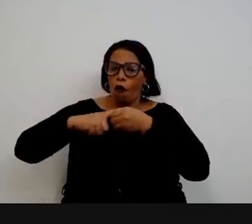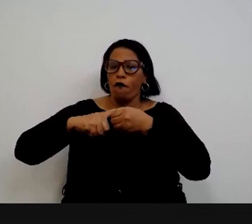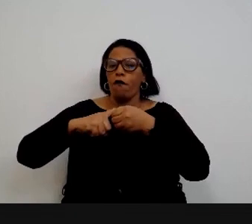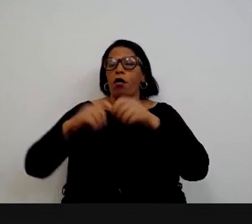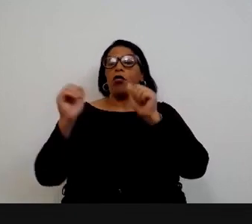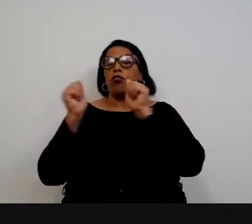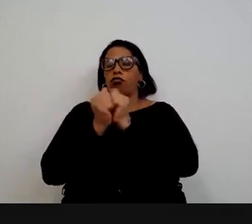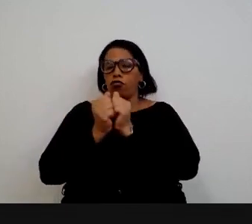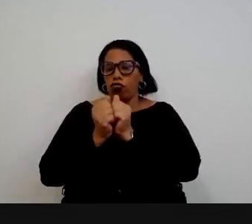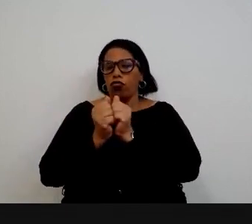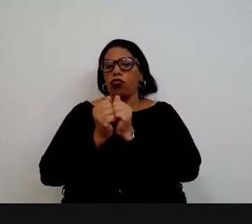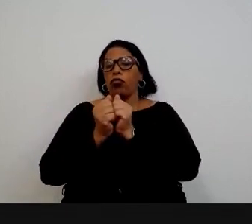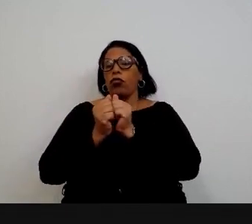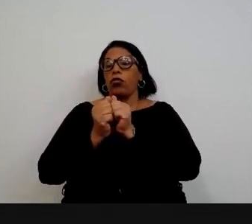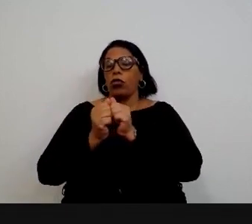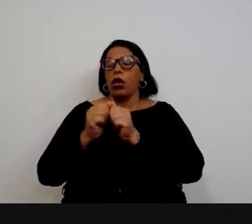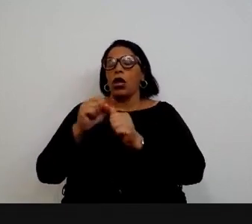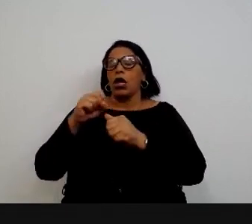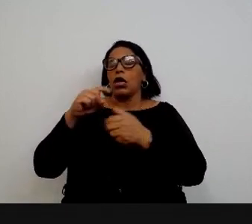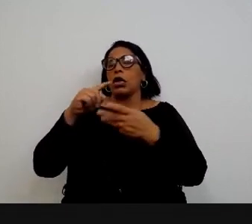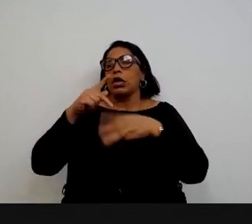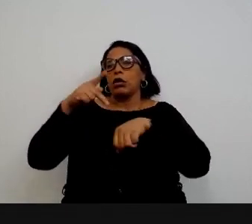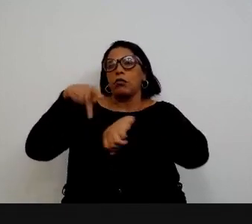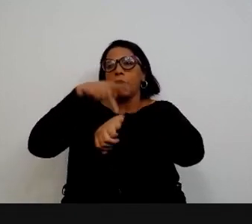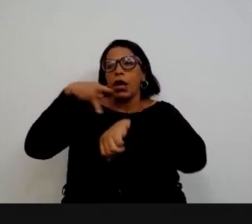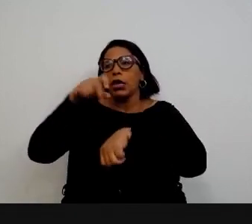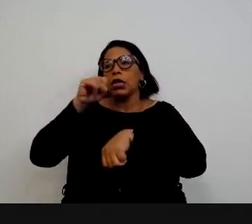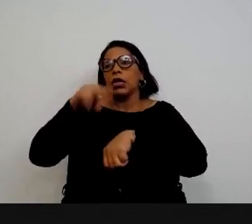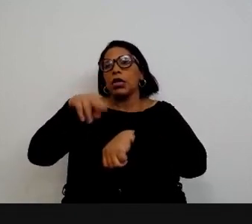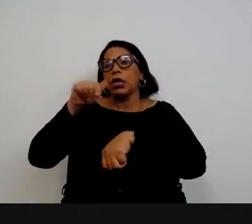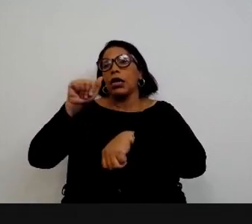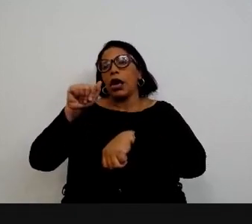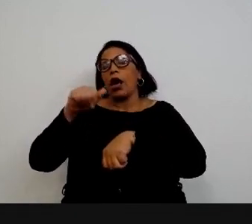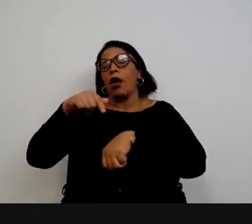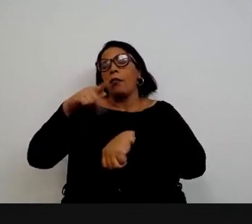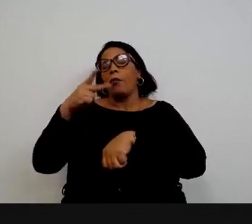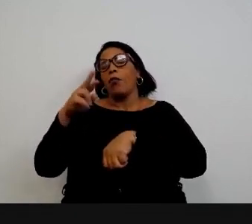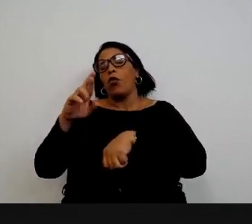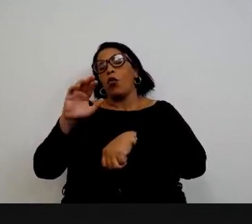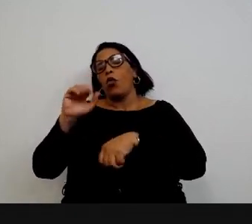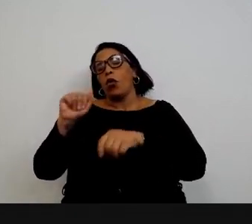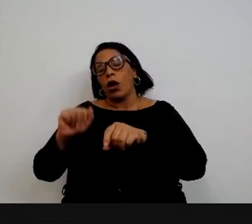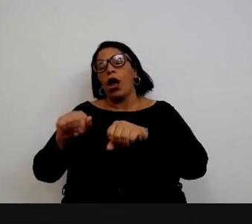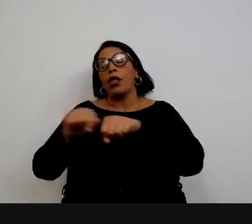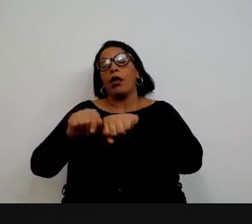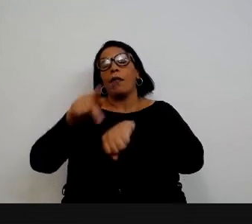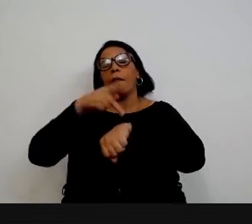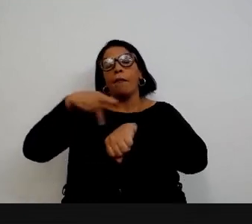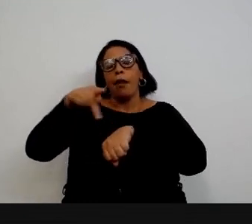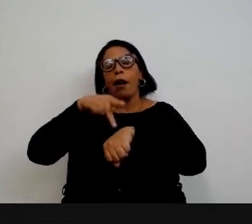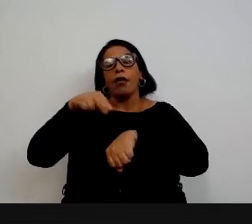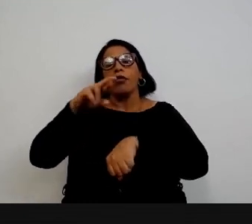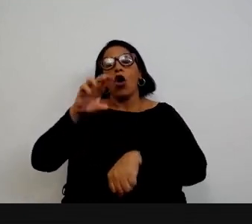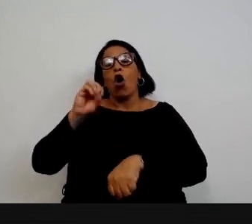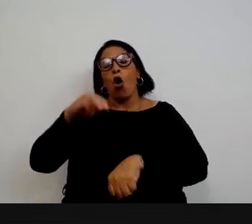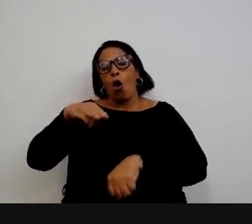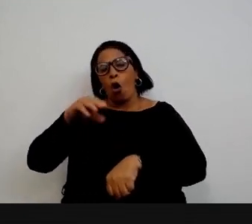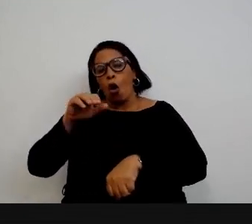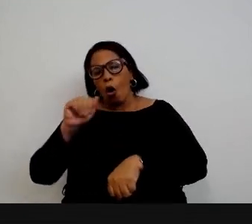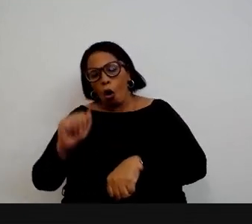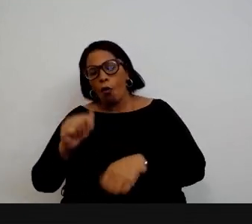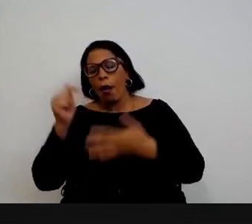universidade nacional de Singapura universidade de Roma então essas parcerizações mas